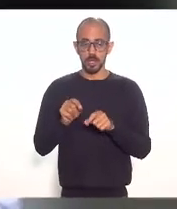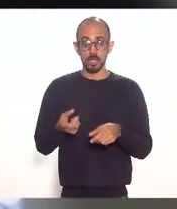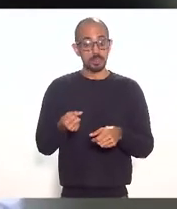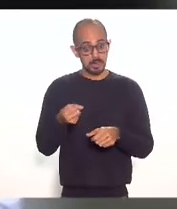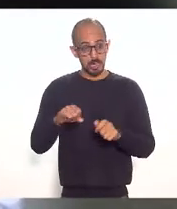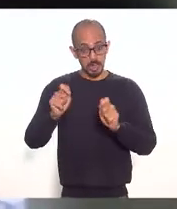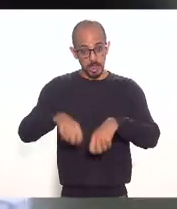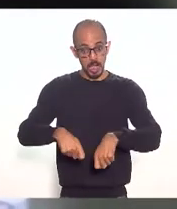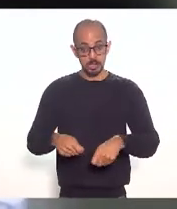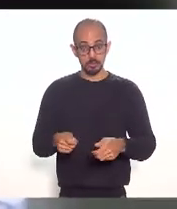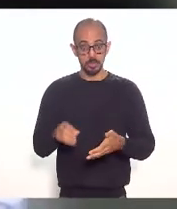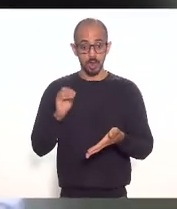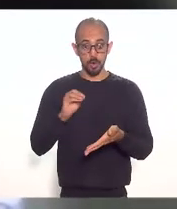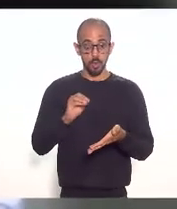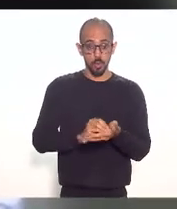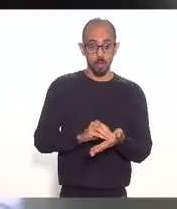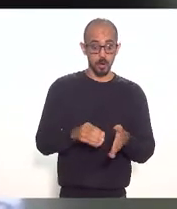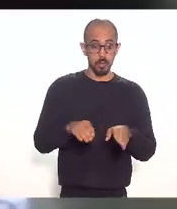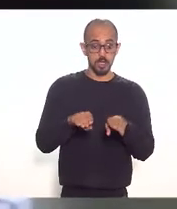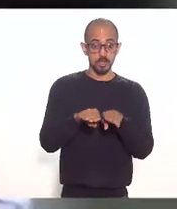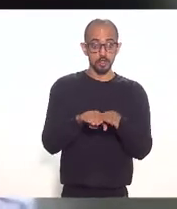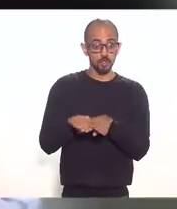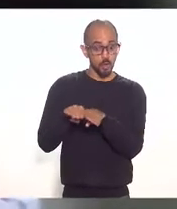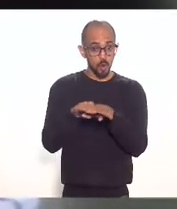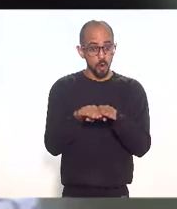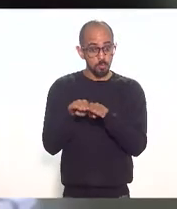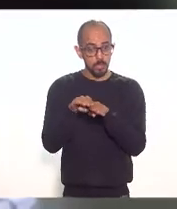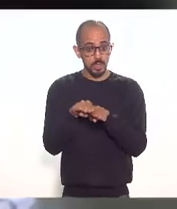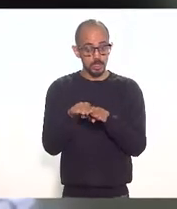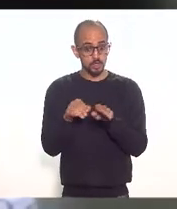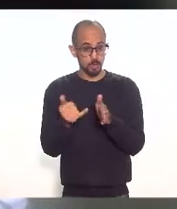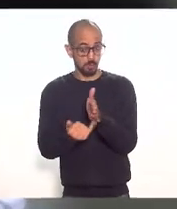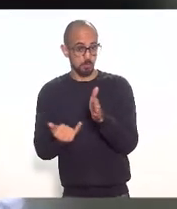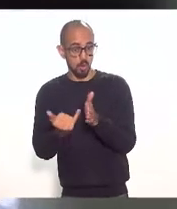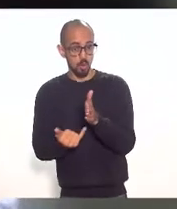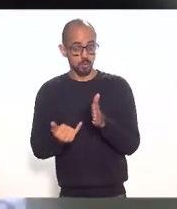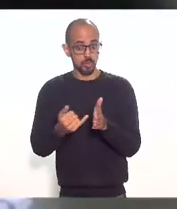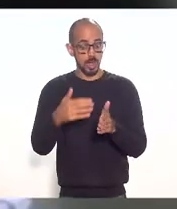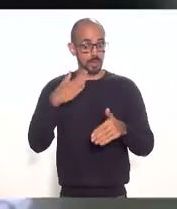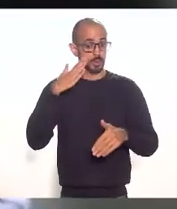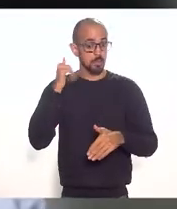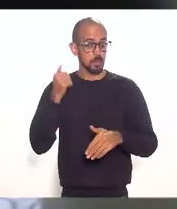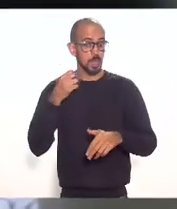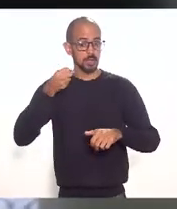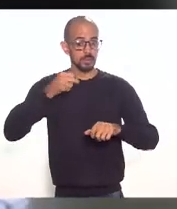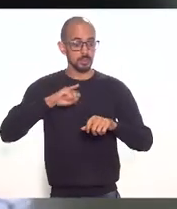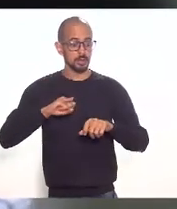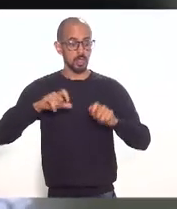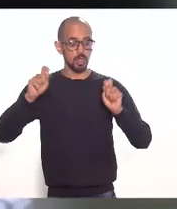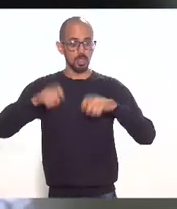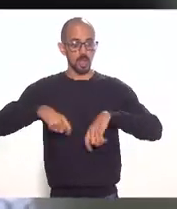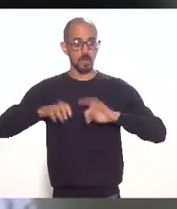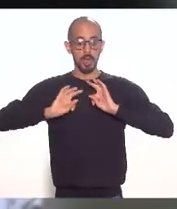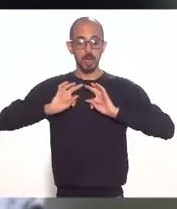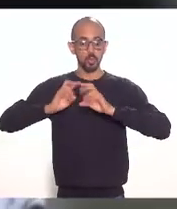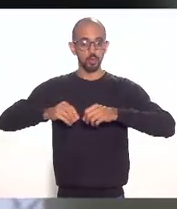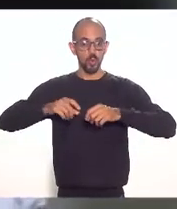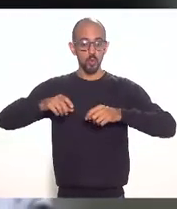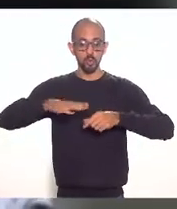teria que verificar se aqueles contribuintes atendem a todos os requisitos